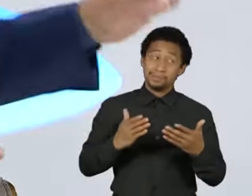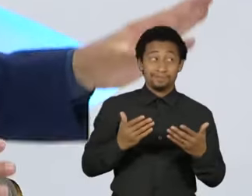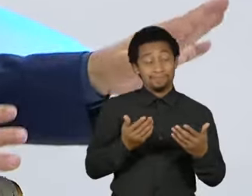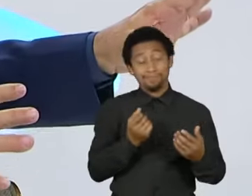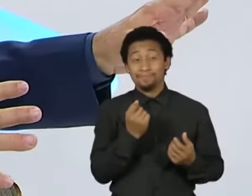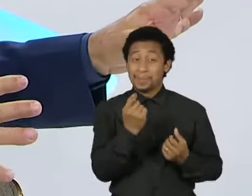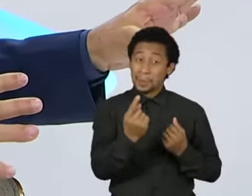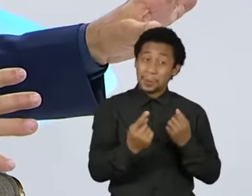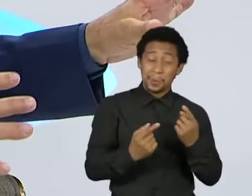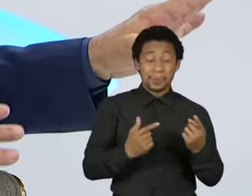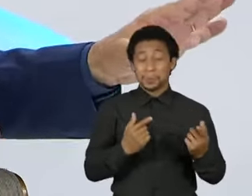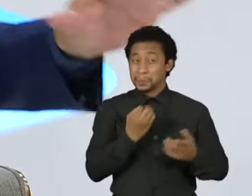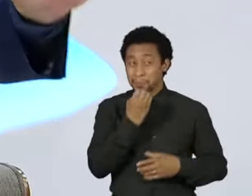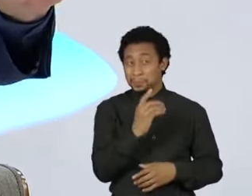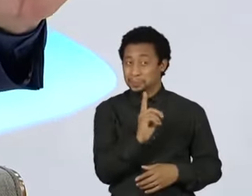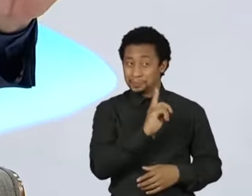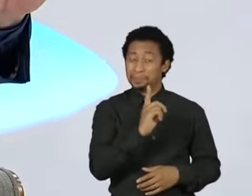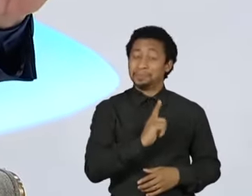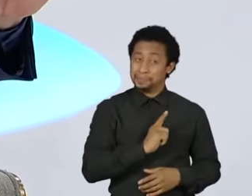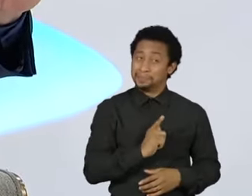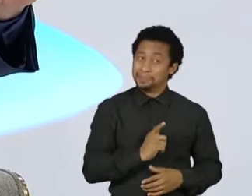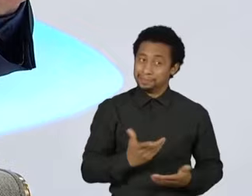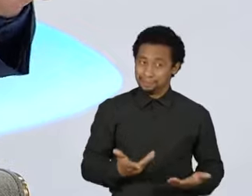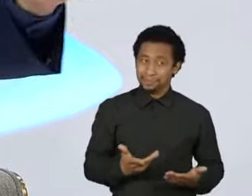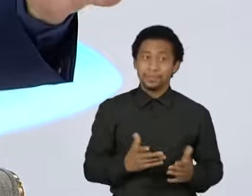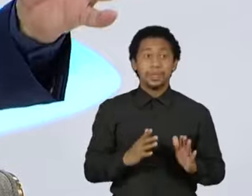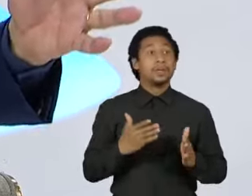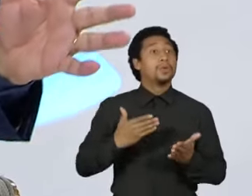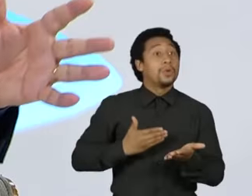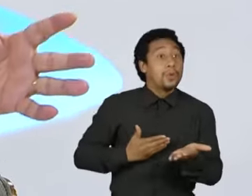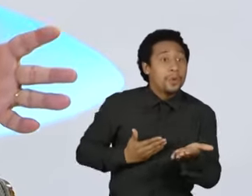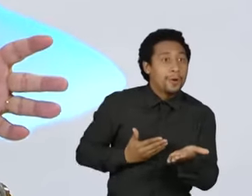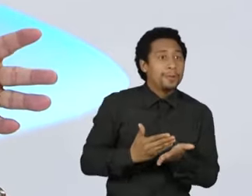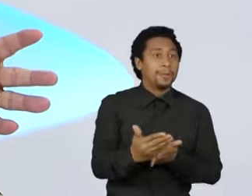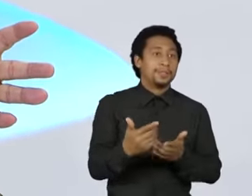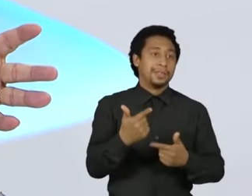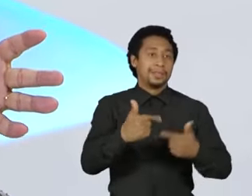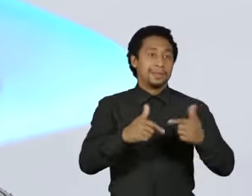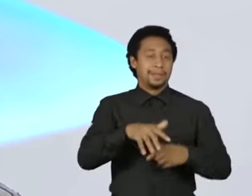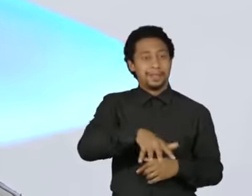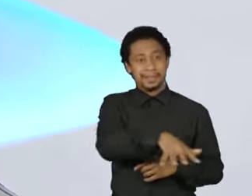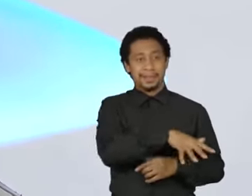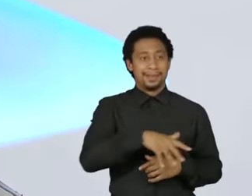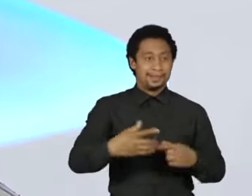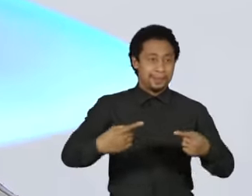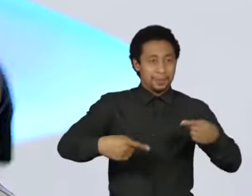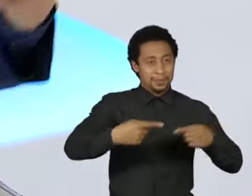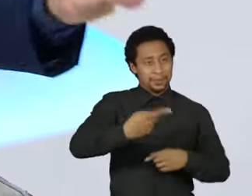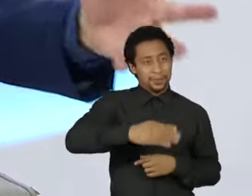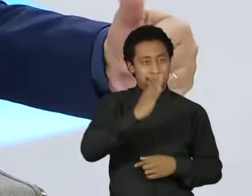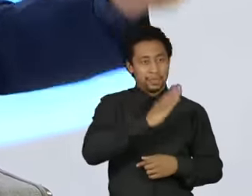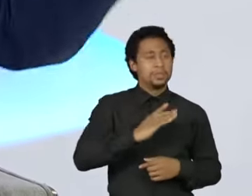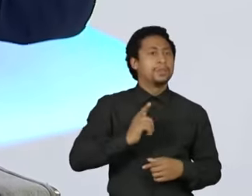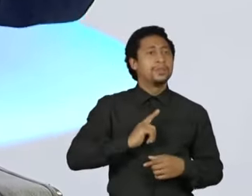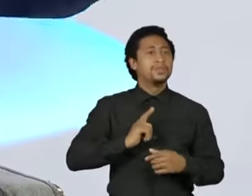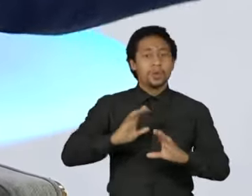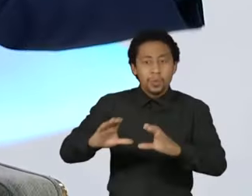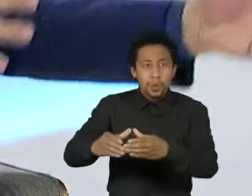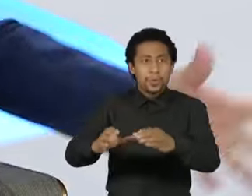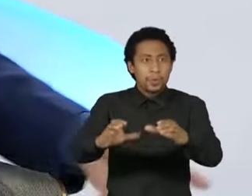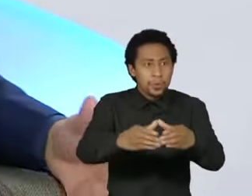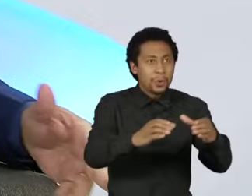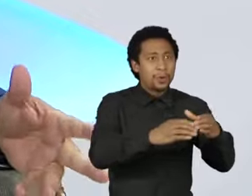Quando eu consegui ascender na política nacional, tinha um congestionamento de líderes. Tinha um congestionamento aqui em São Paulo, Minas Gerais,